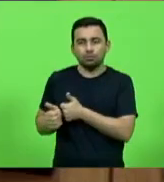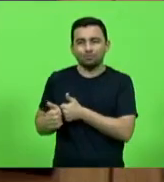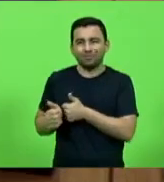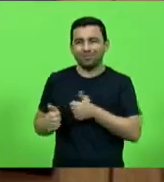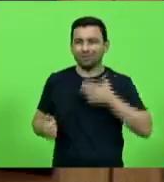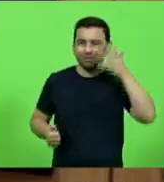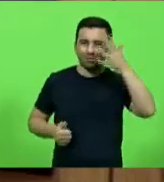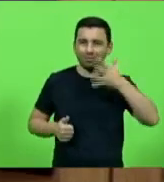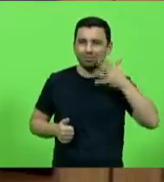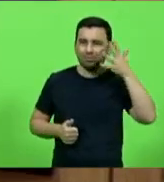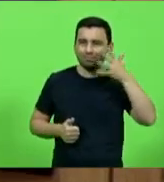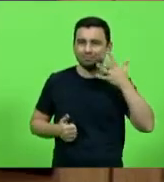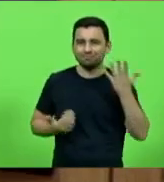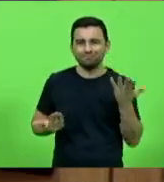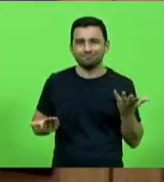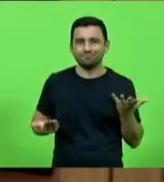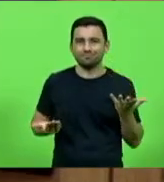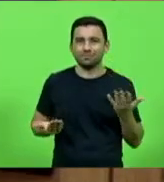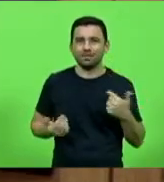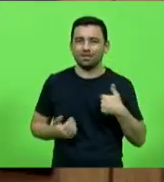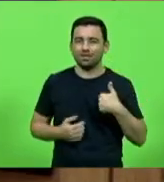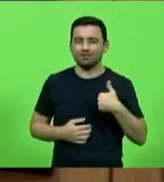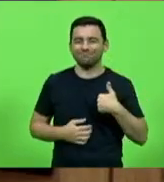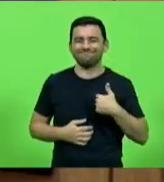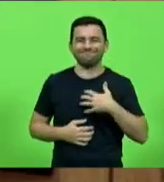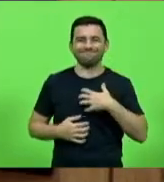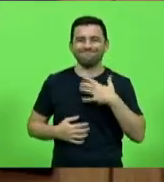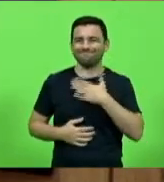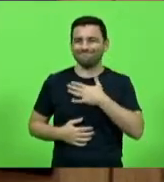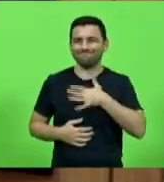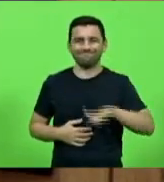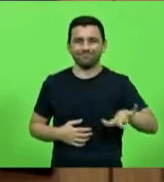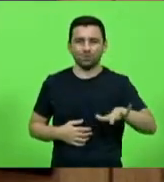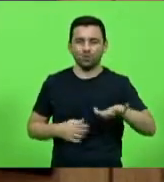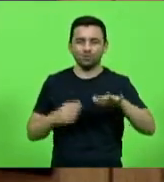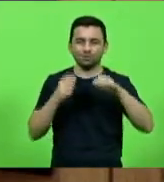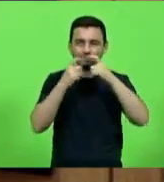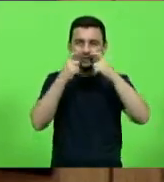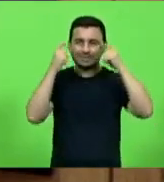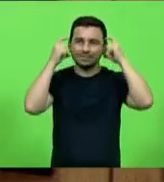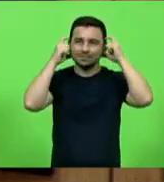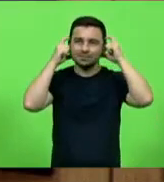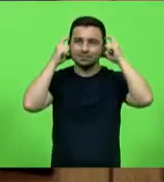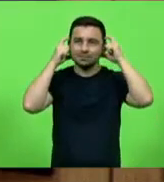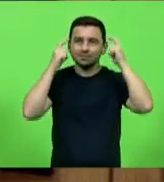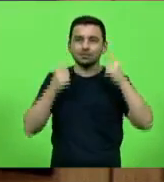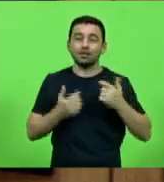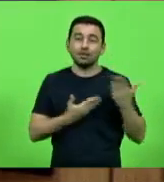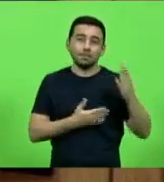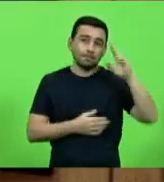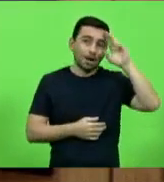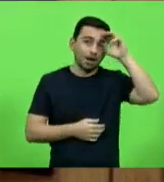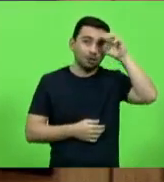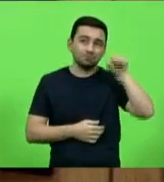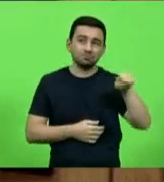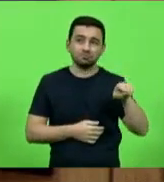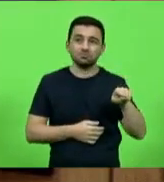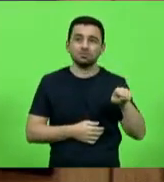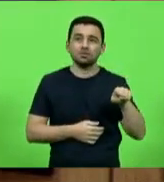principalmente quem, como eu, fica agoniado em falar com a máscara. O deputado Marcos Vieira, por exemplo, tem